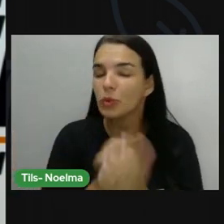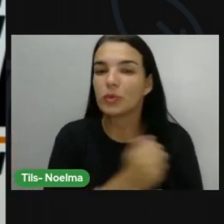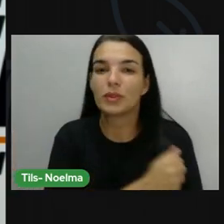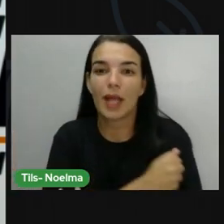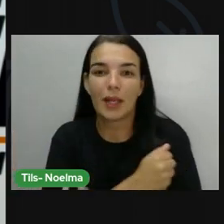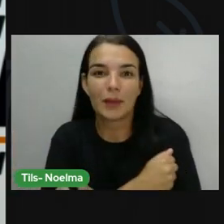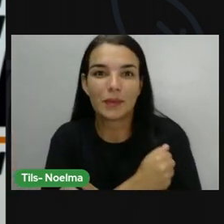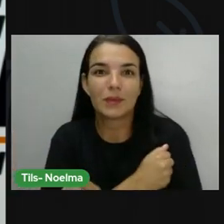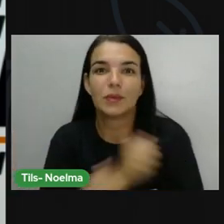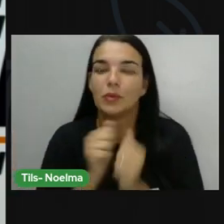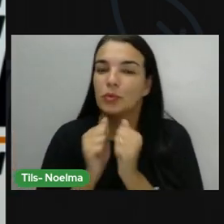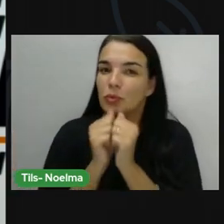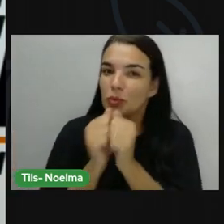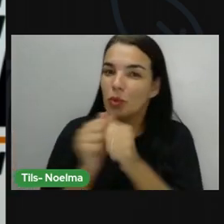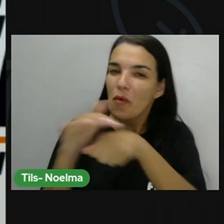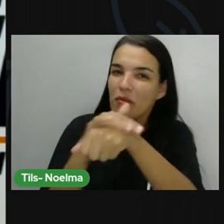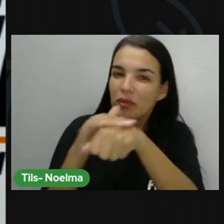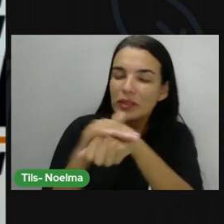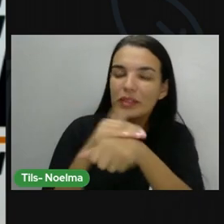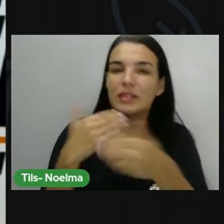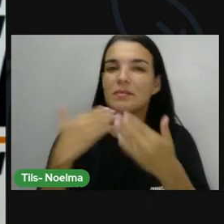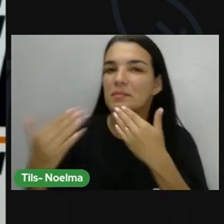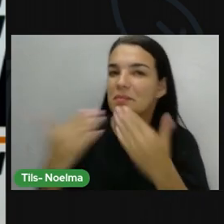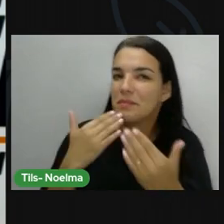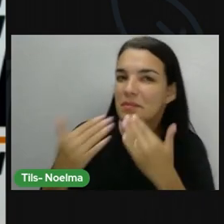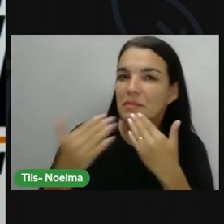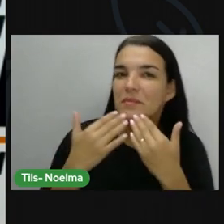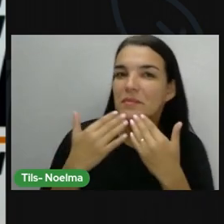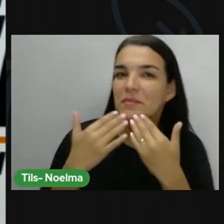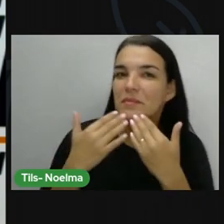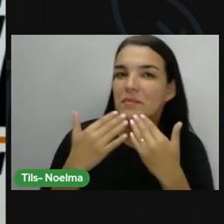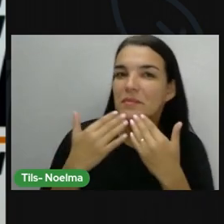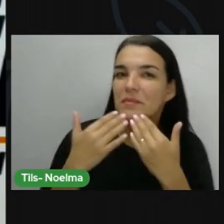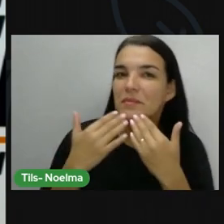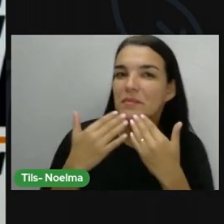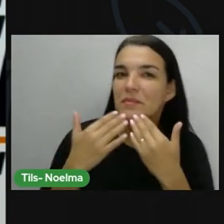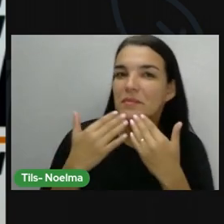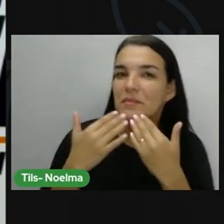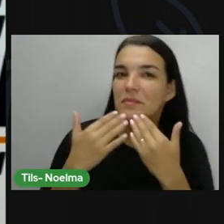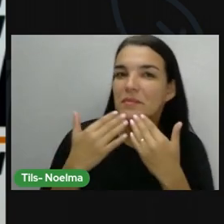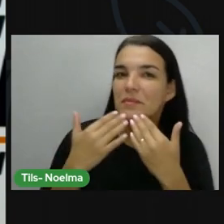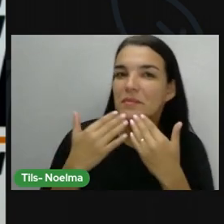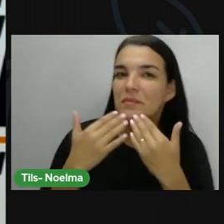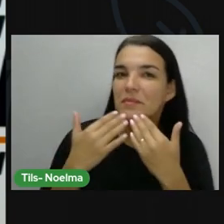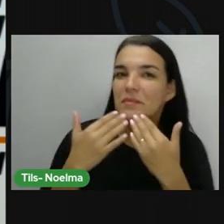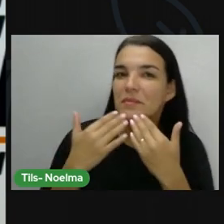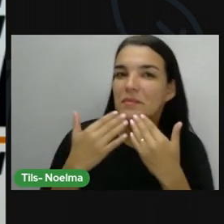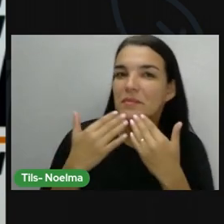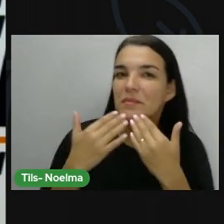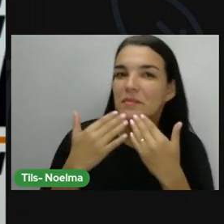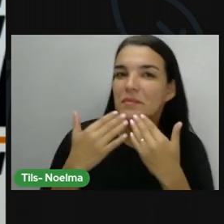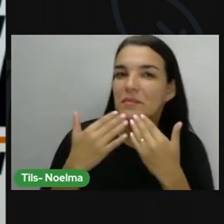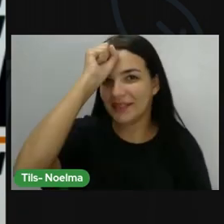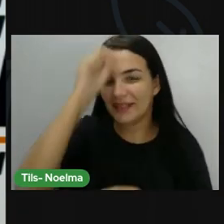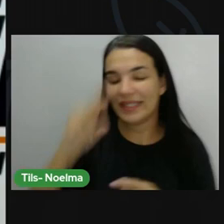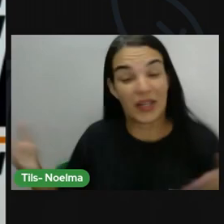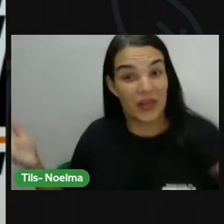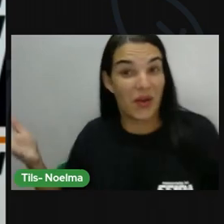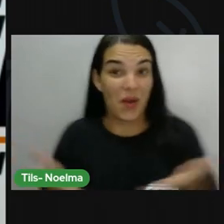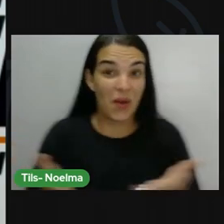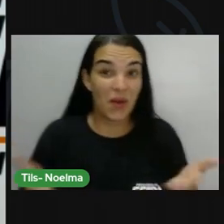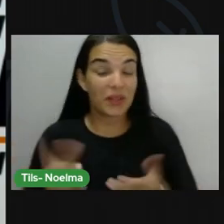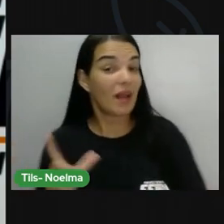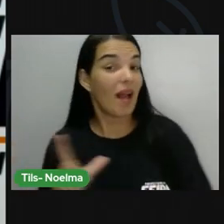a gente participando desse momento que é tão especial para a gente, um momento de aprendizado. E hoje